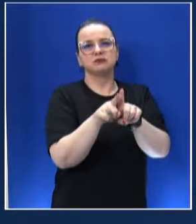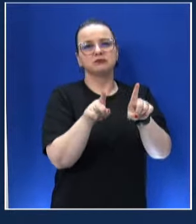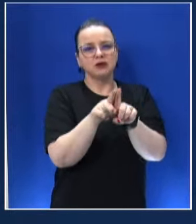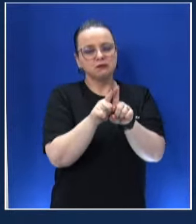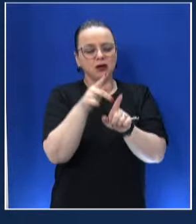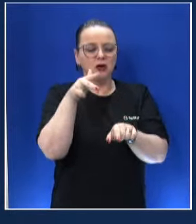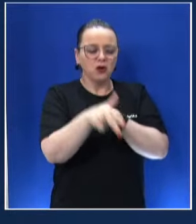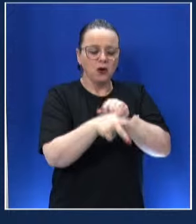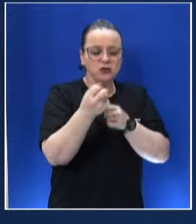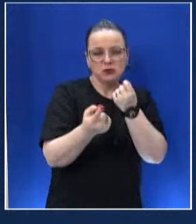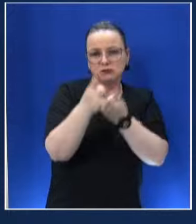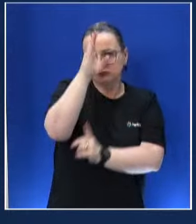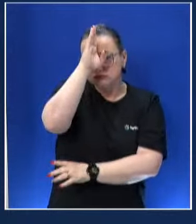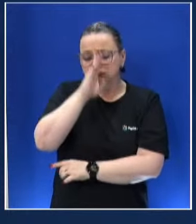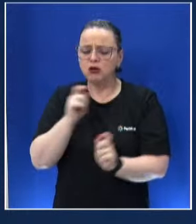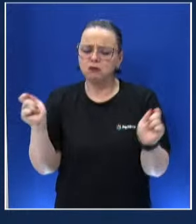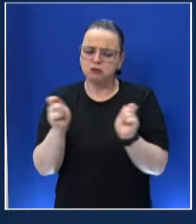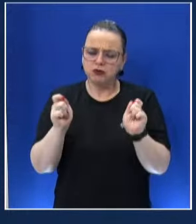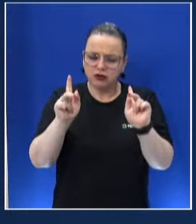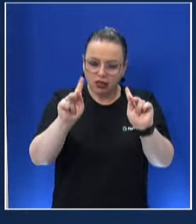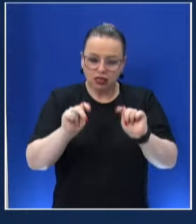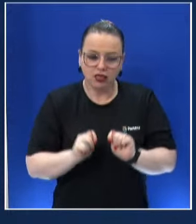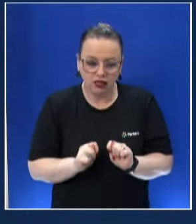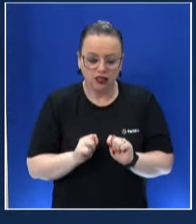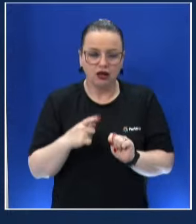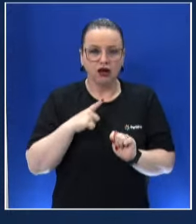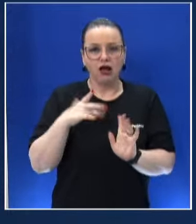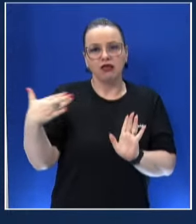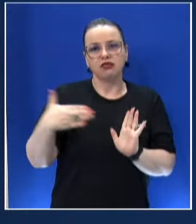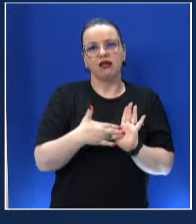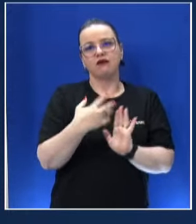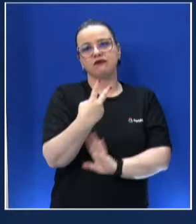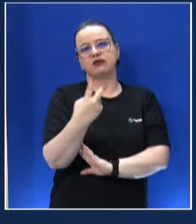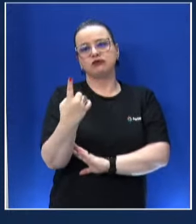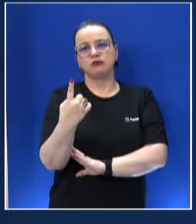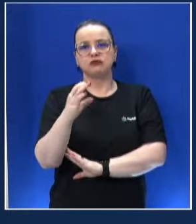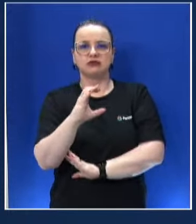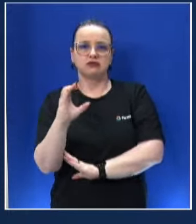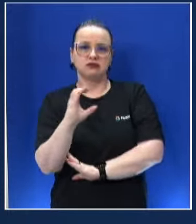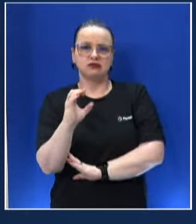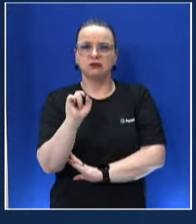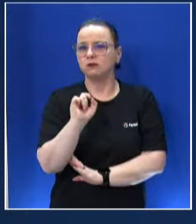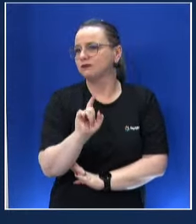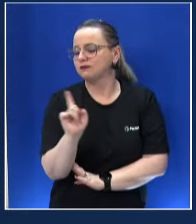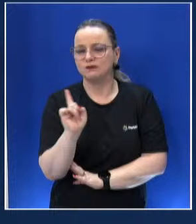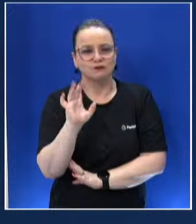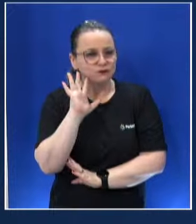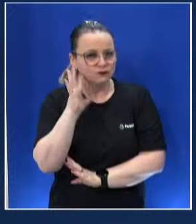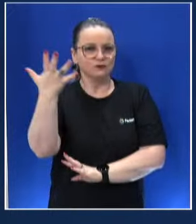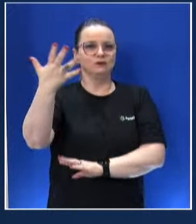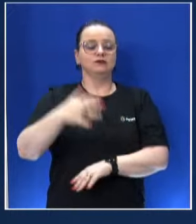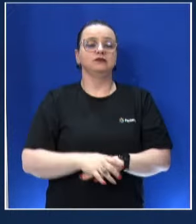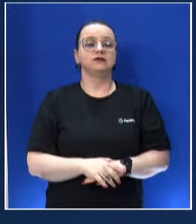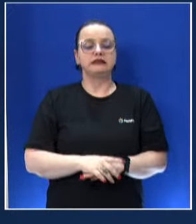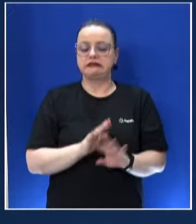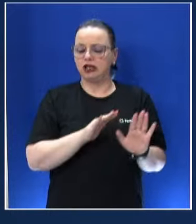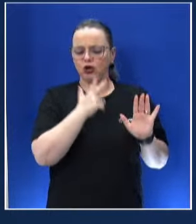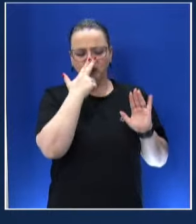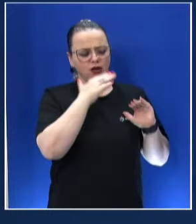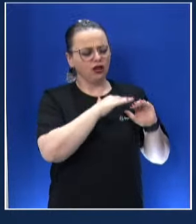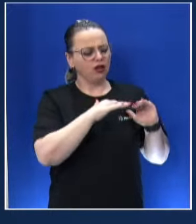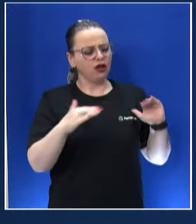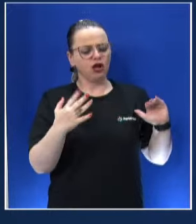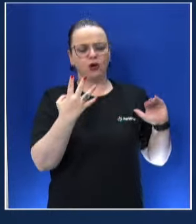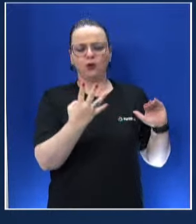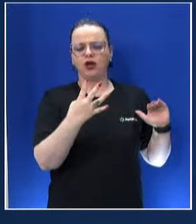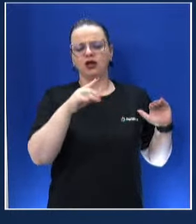de algumas isenções, poderiam reduzir o preço da passagem até 21 centavos, o que não ocorreu. O preço está congelado em